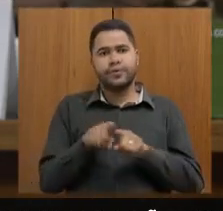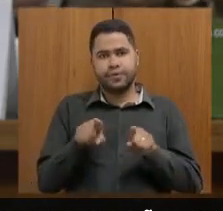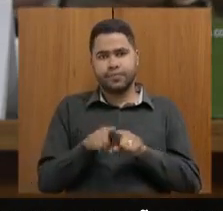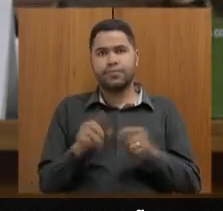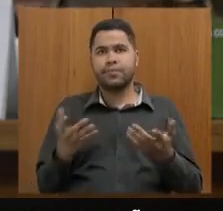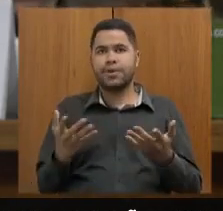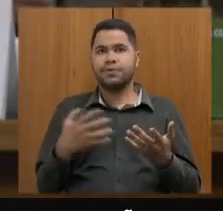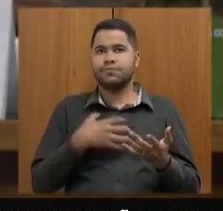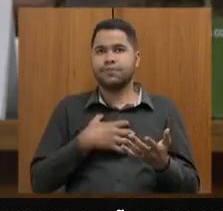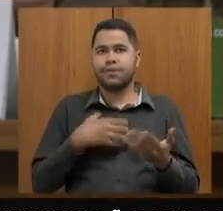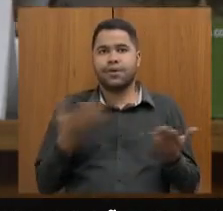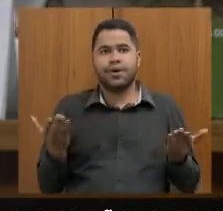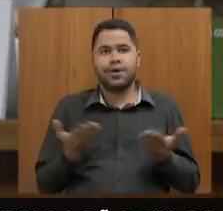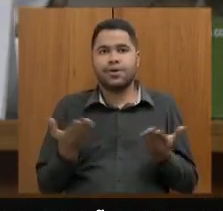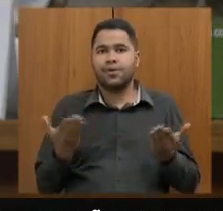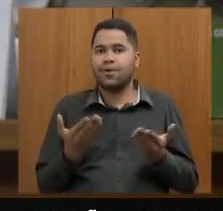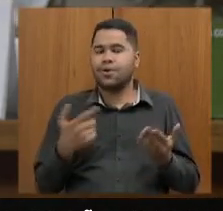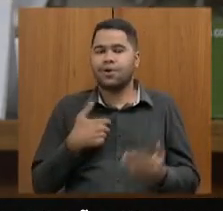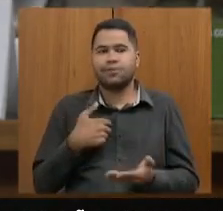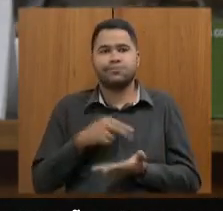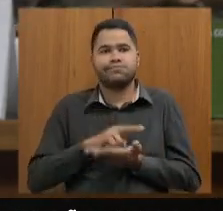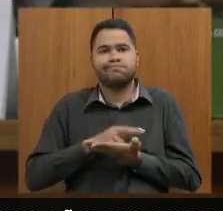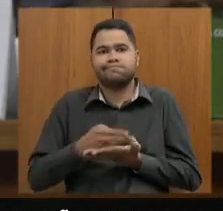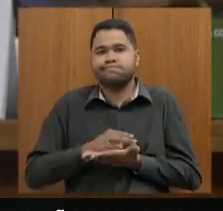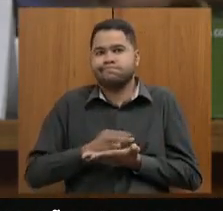me dói agora. Tem me tirado o sono.